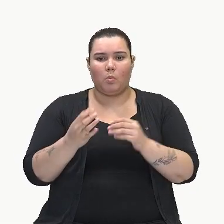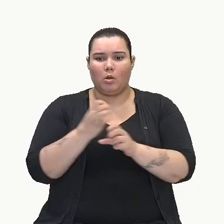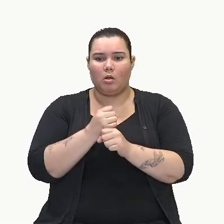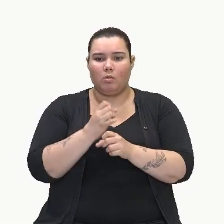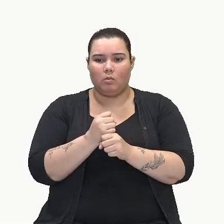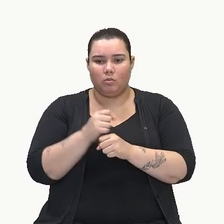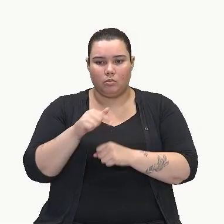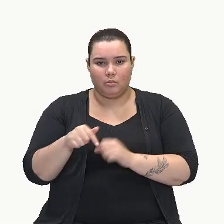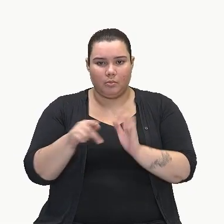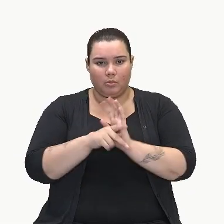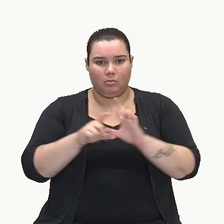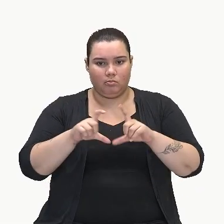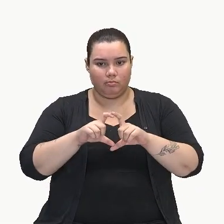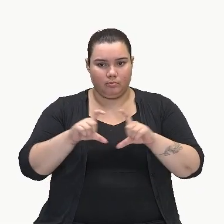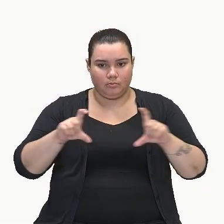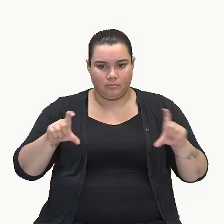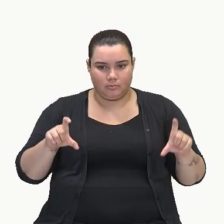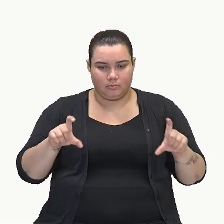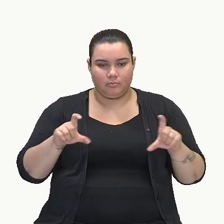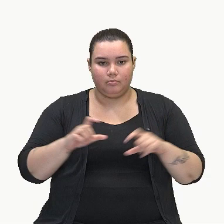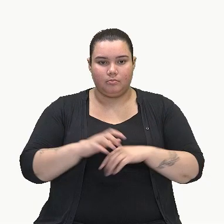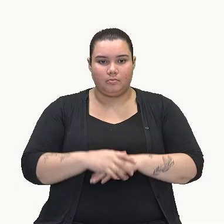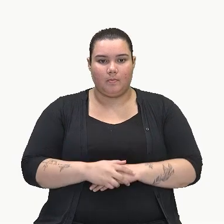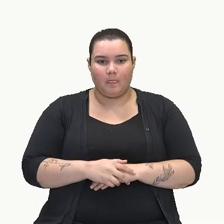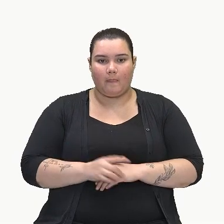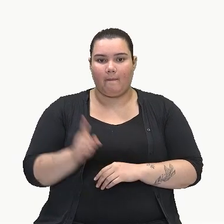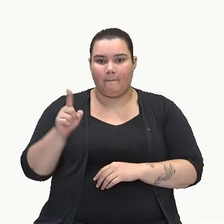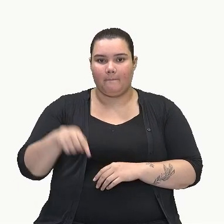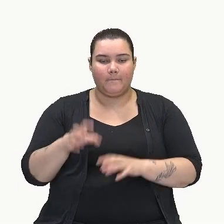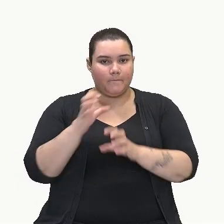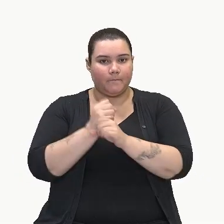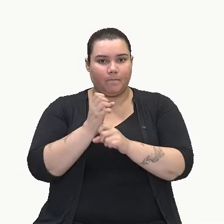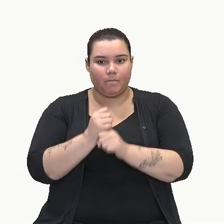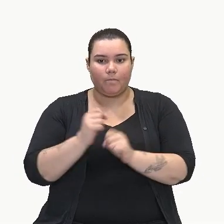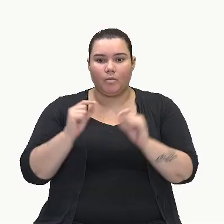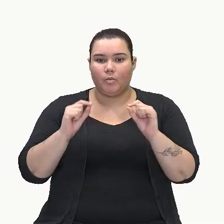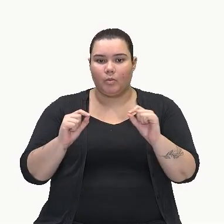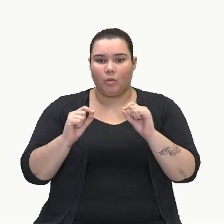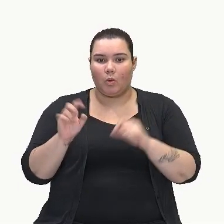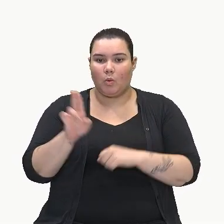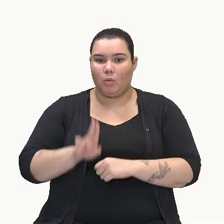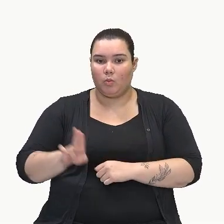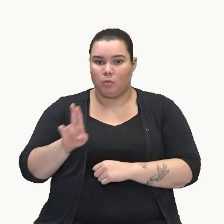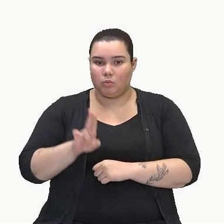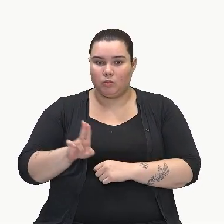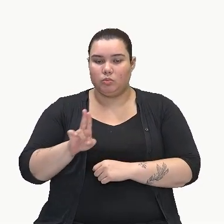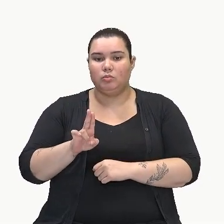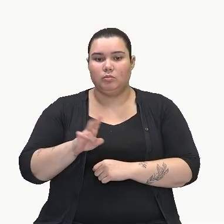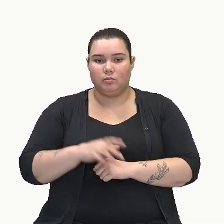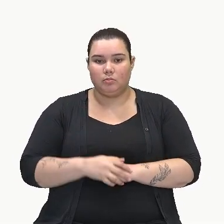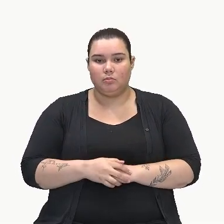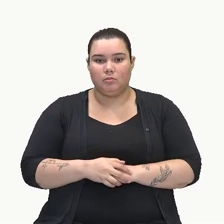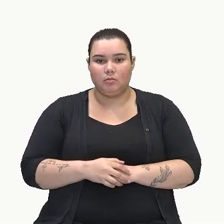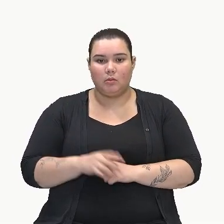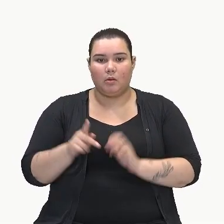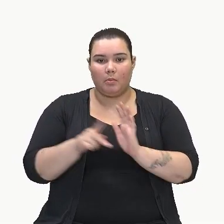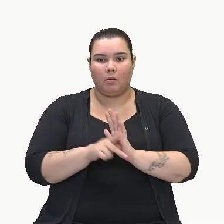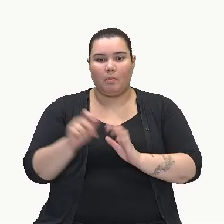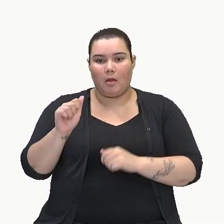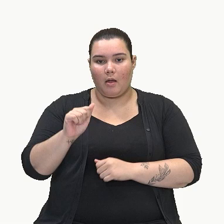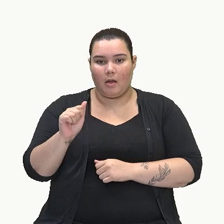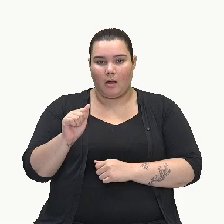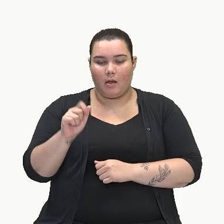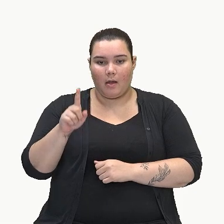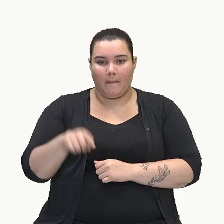a área do retângulo? A área do retângulo, ela é calculada exatamente utilizando a fórmula da área que é